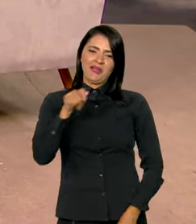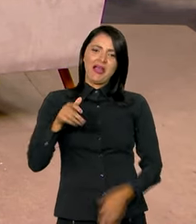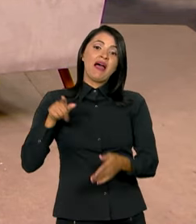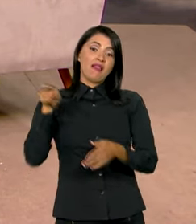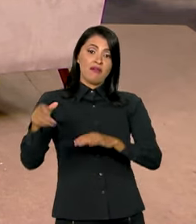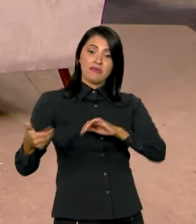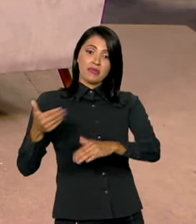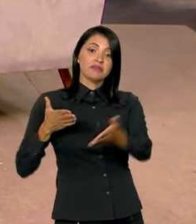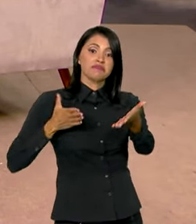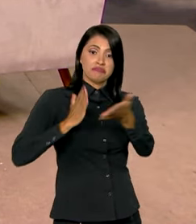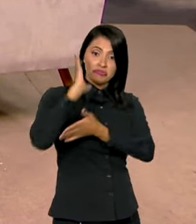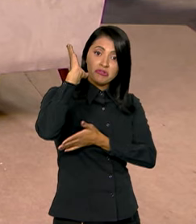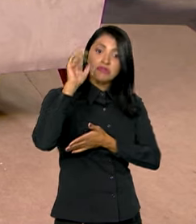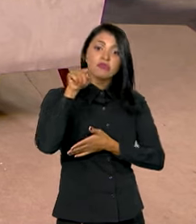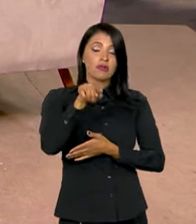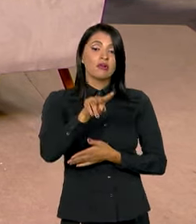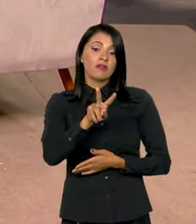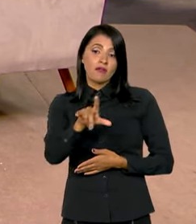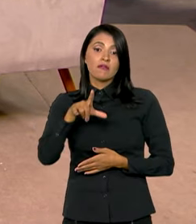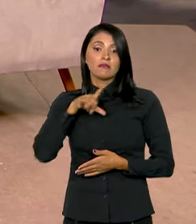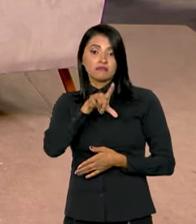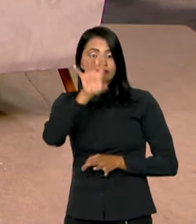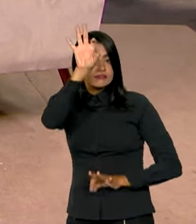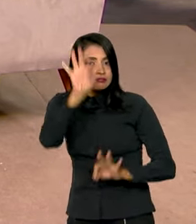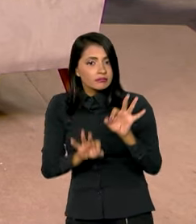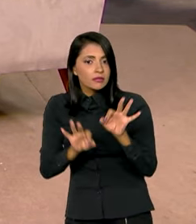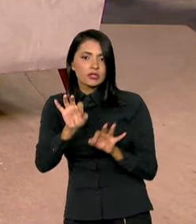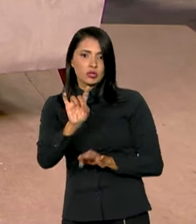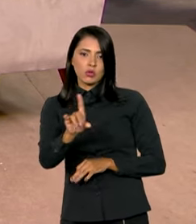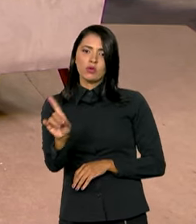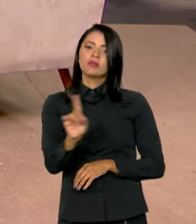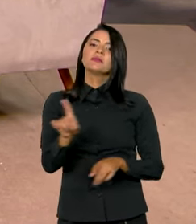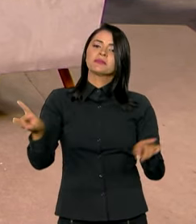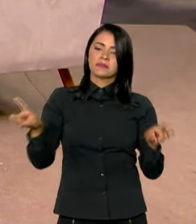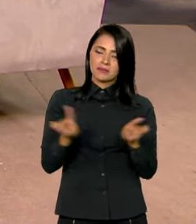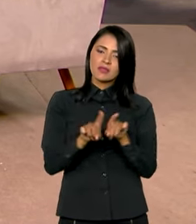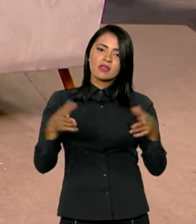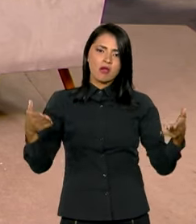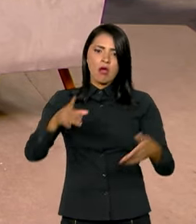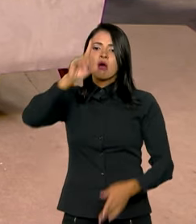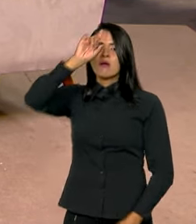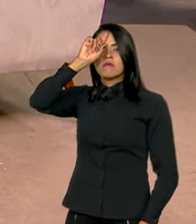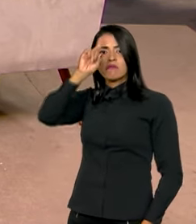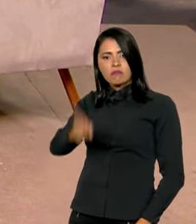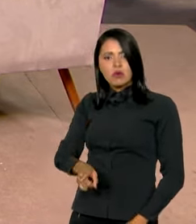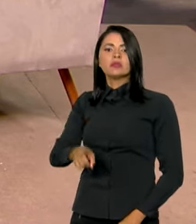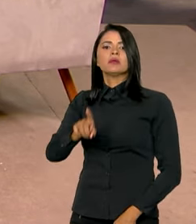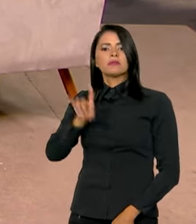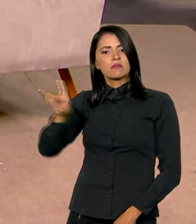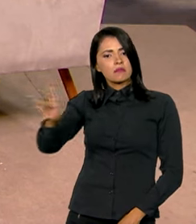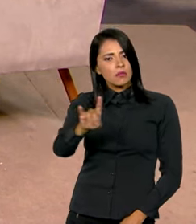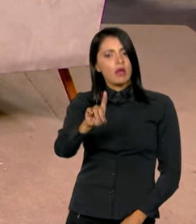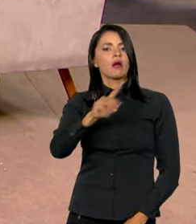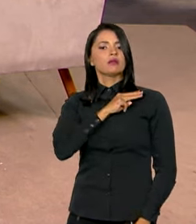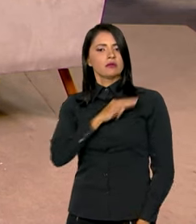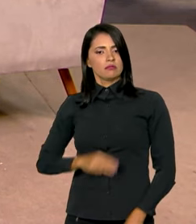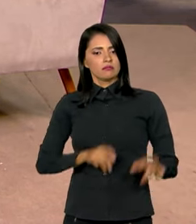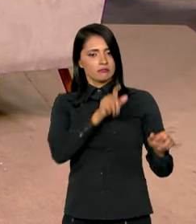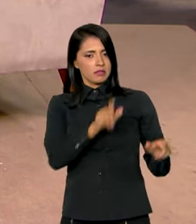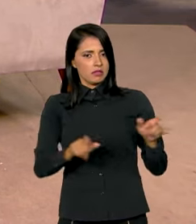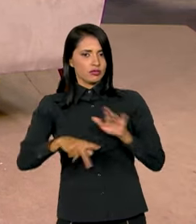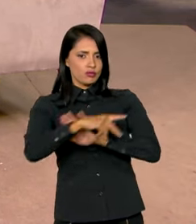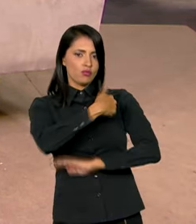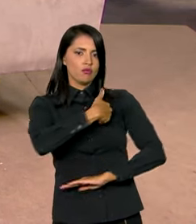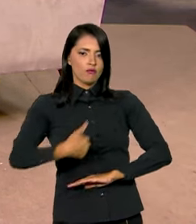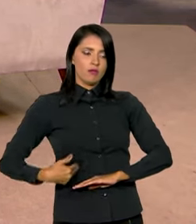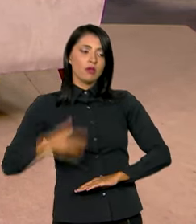Congresso Nacional e que não só planeja, mas que agora determina para cada ministro do governo do presidente Lula